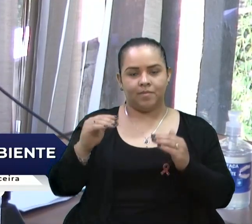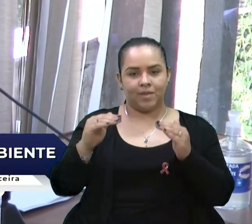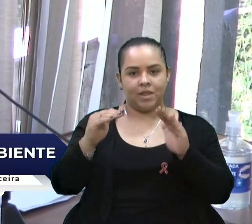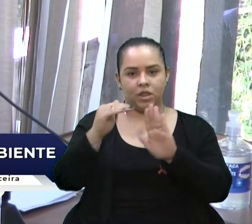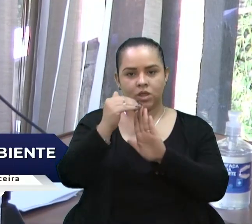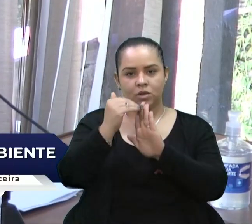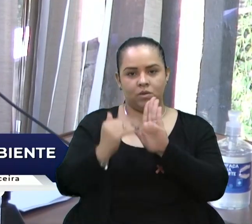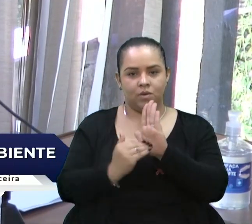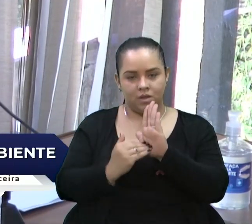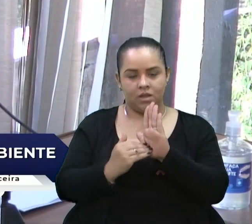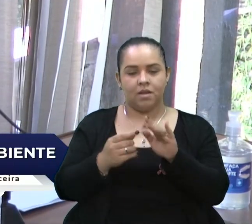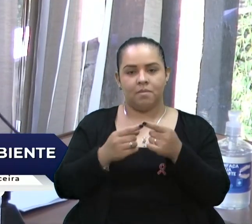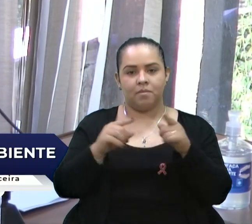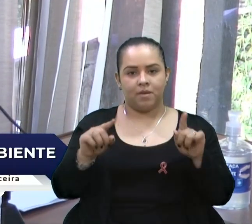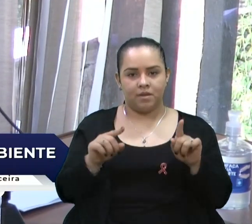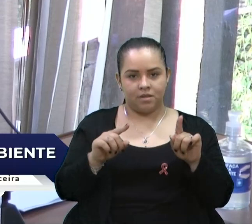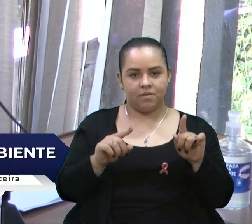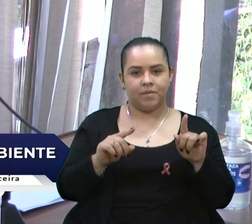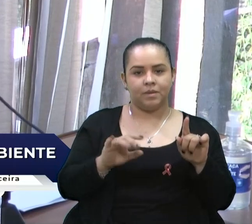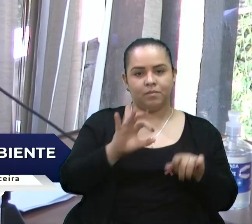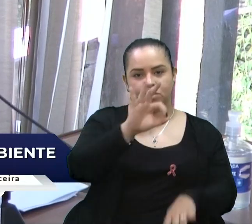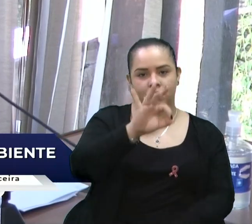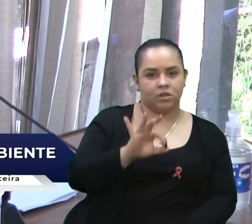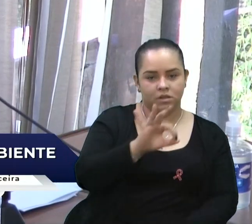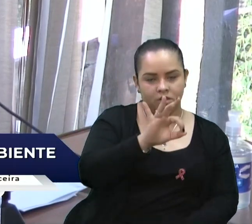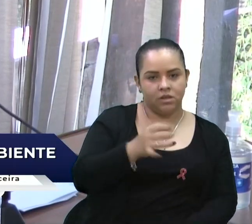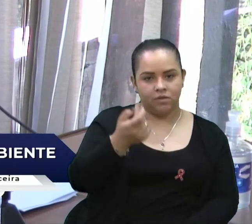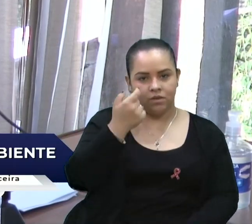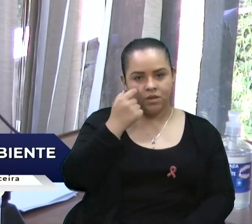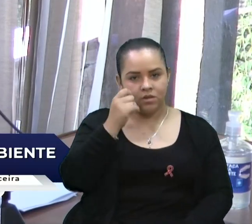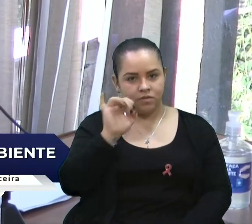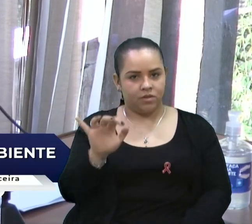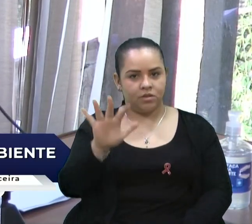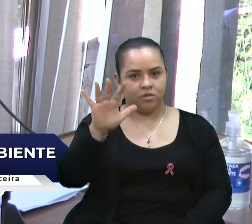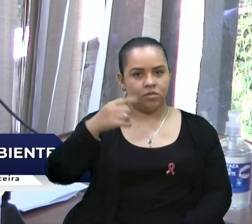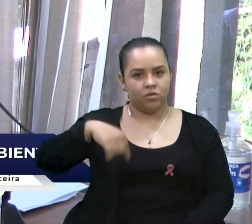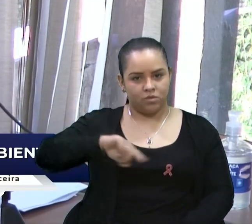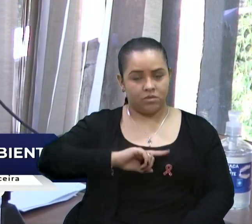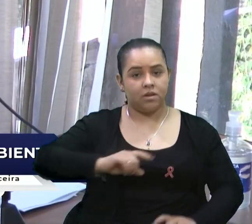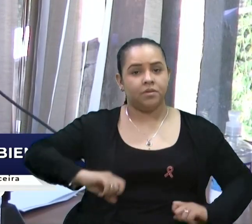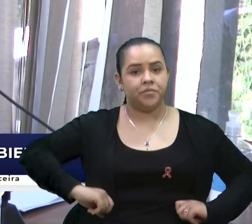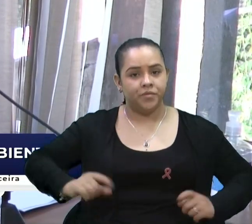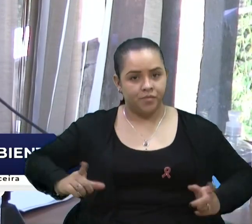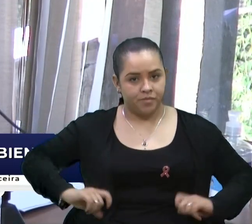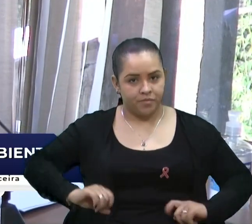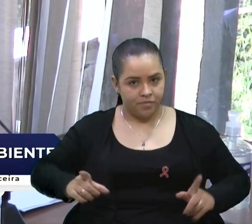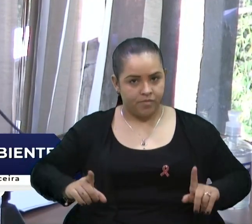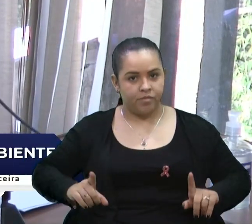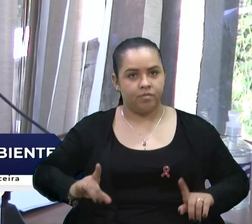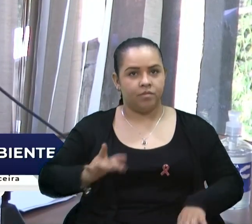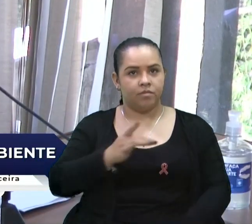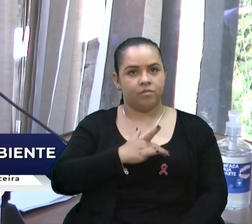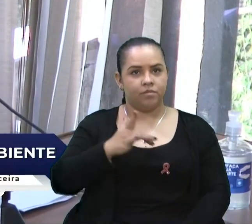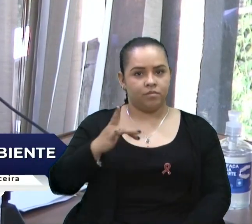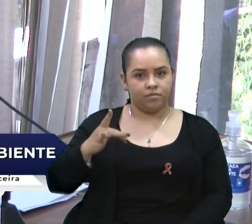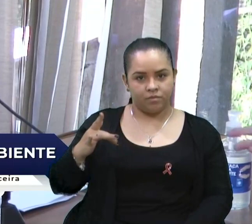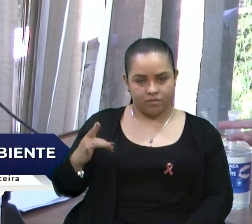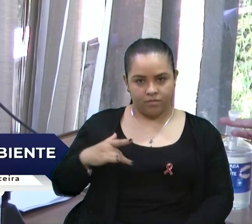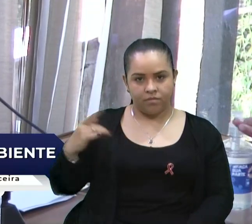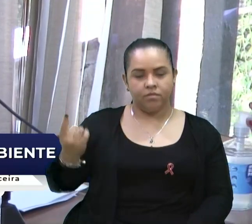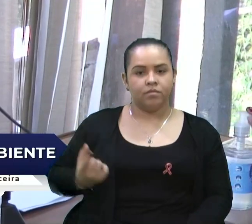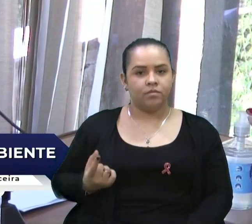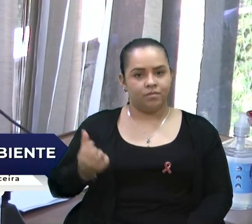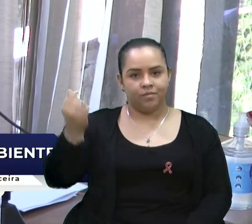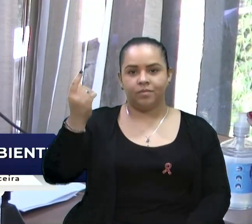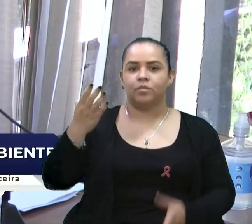mas proporcionalmente e valorando, a gente tem gastado aí na nossa saúde recursos